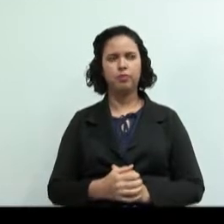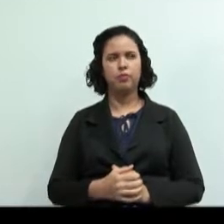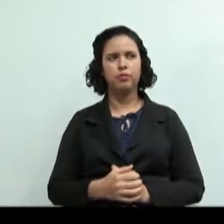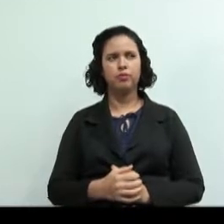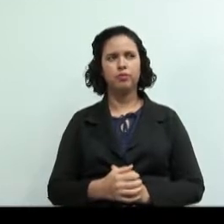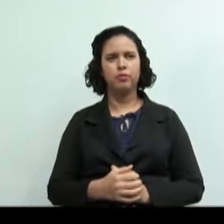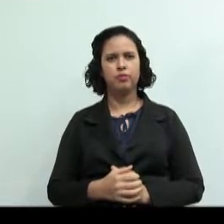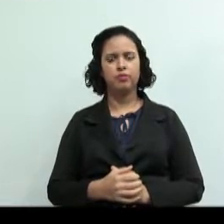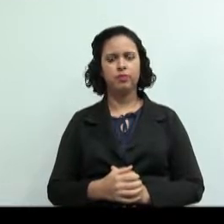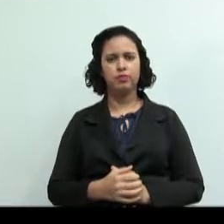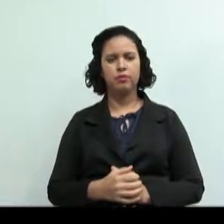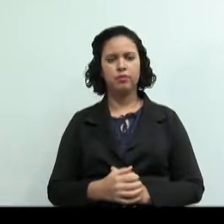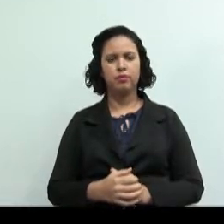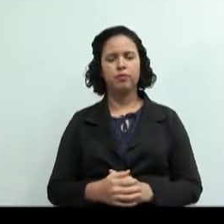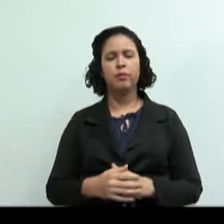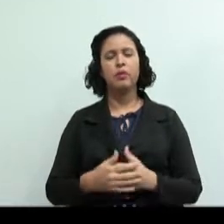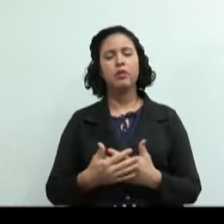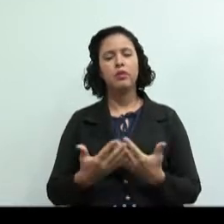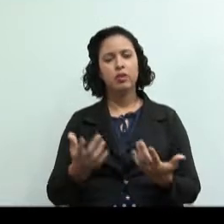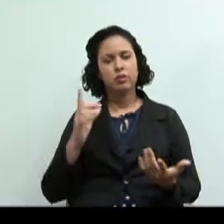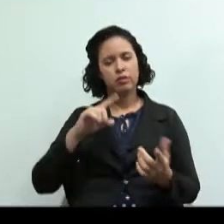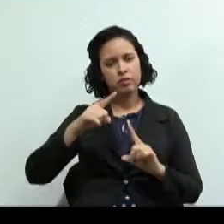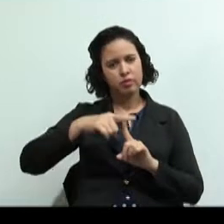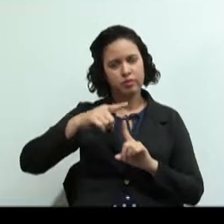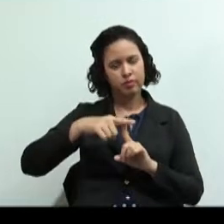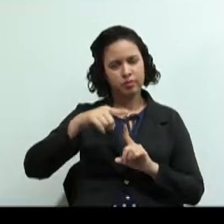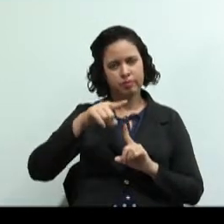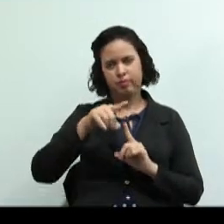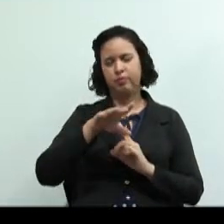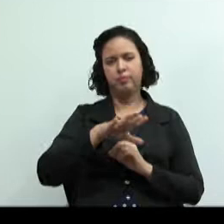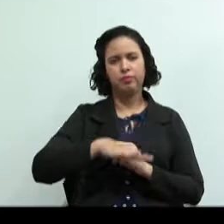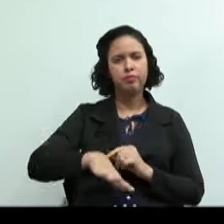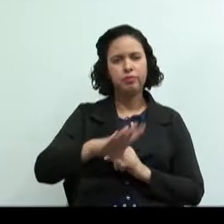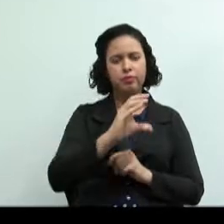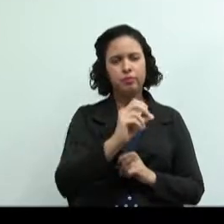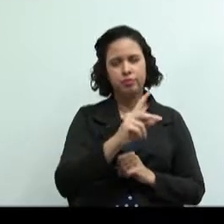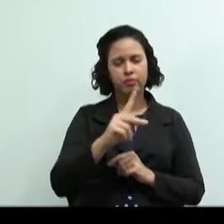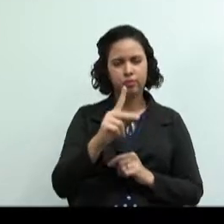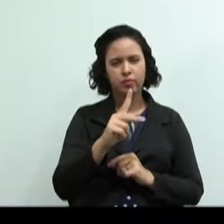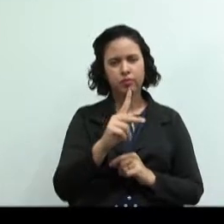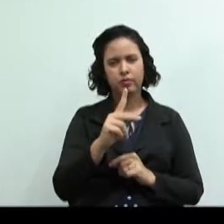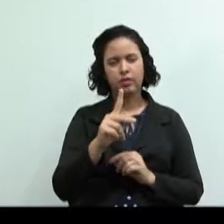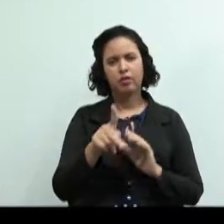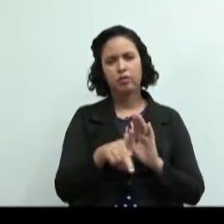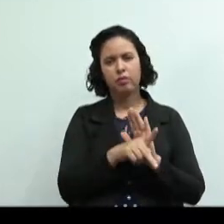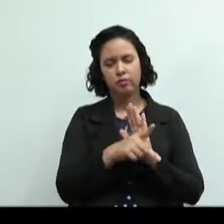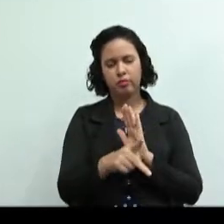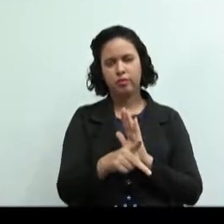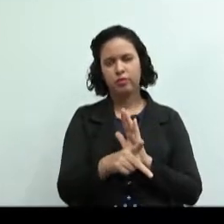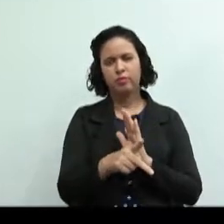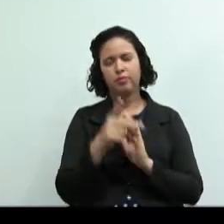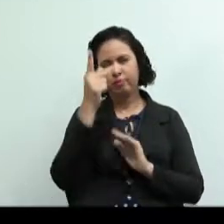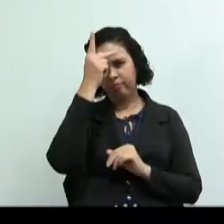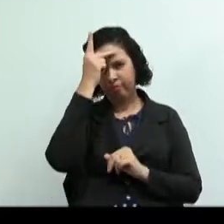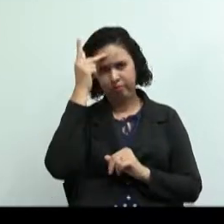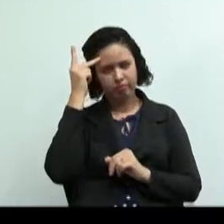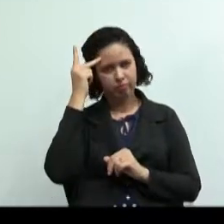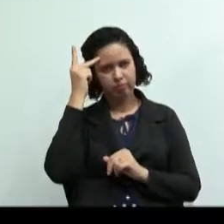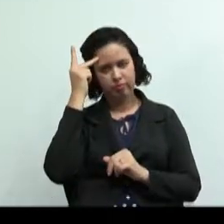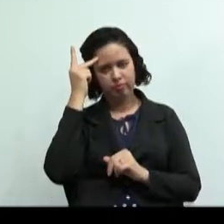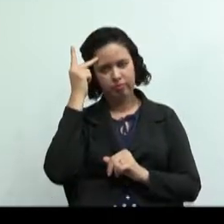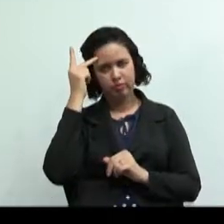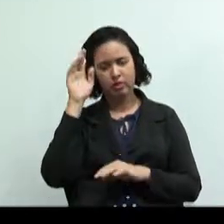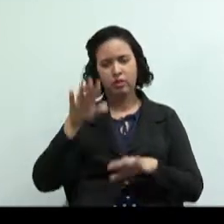Esse tipo de cooperativa é constituída a partir de dificuldades relacionadas à perda de emprego. As